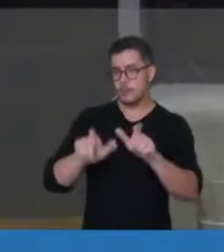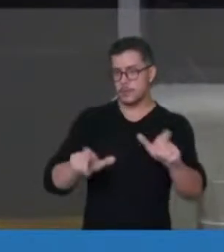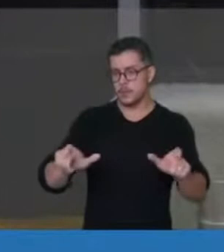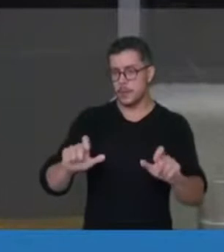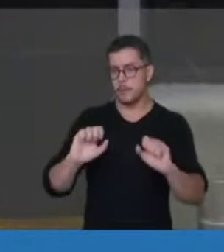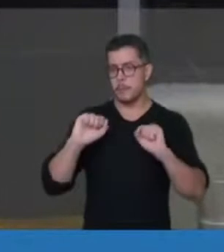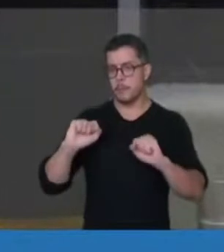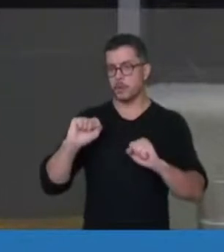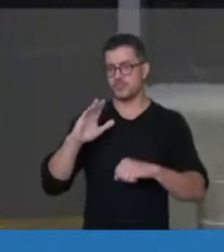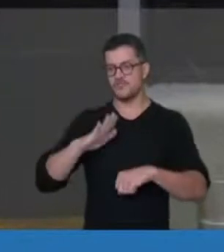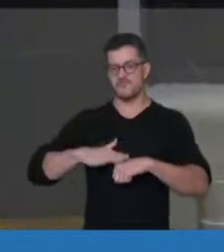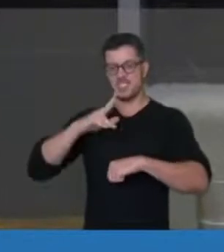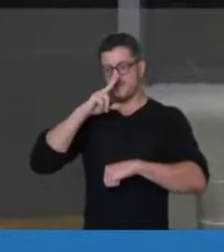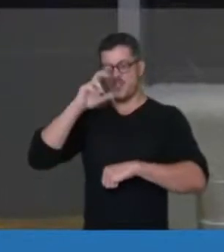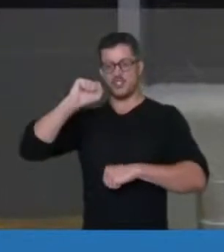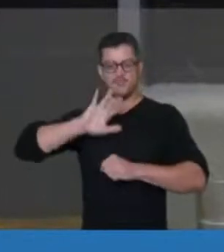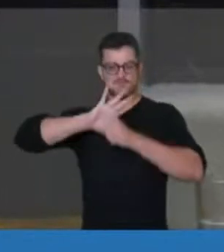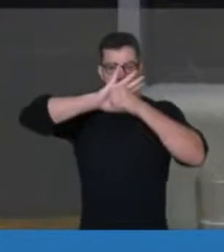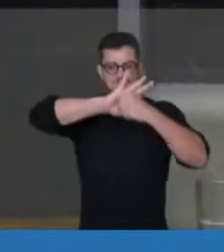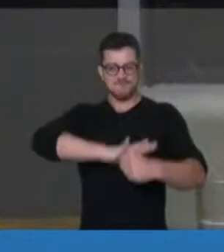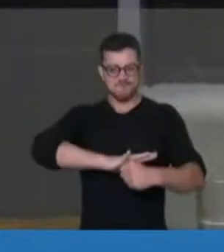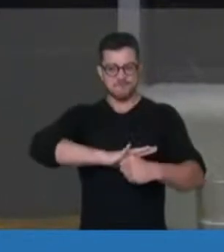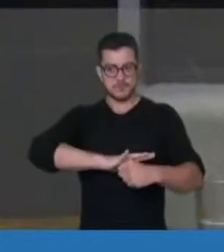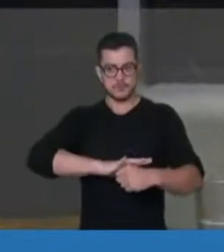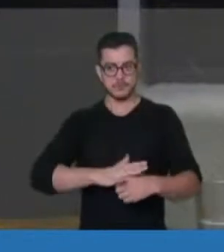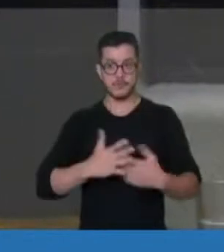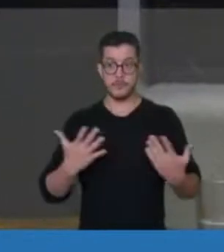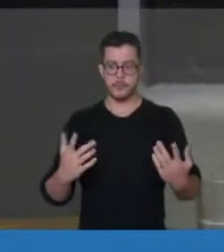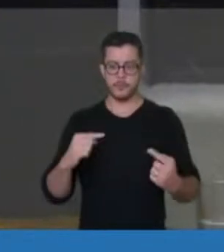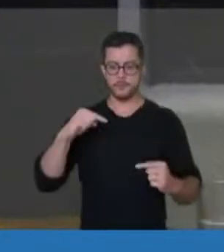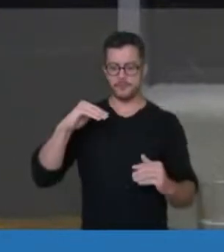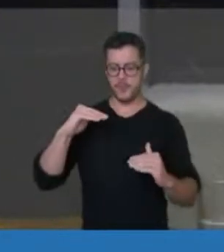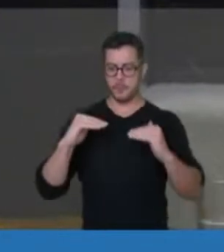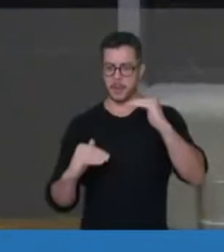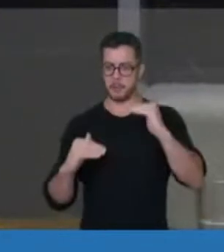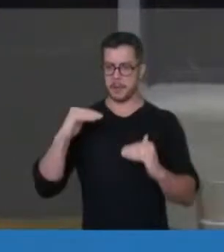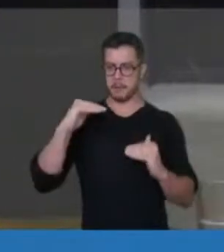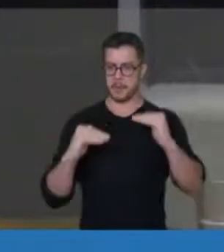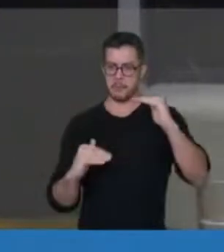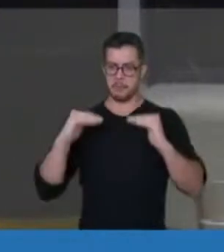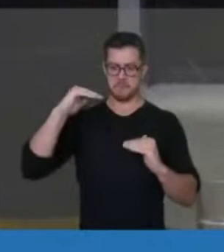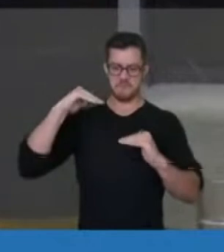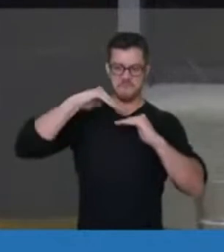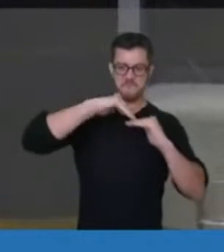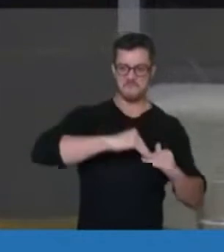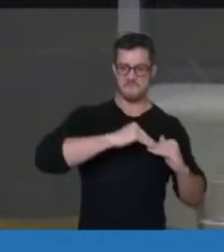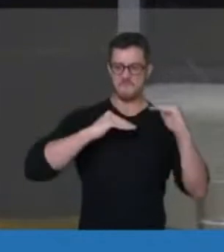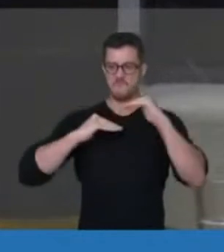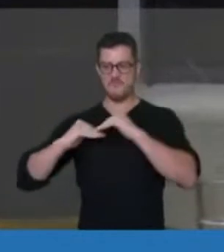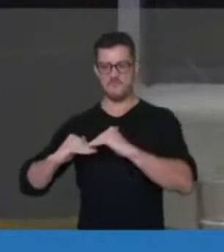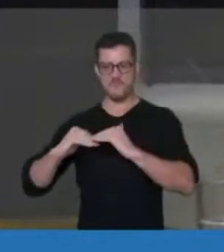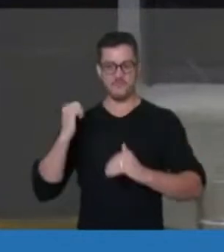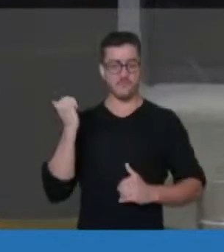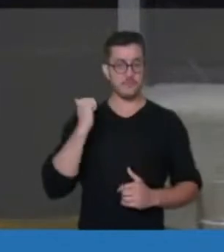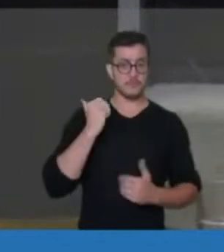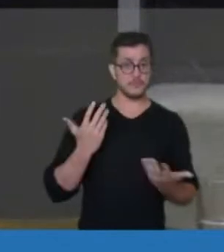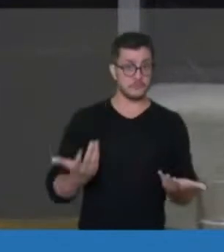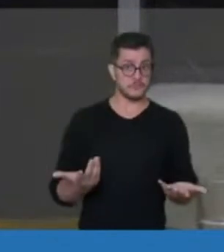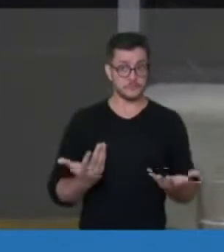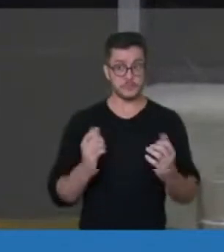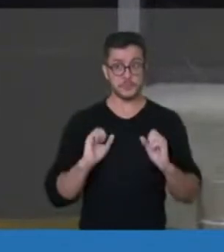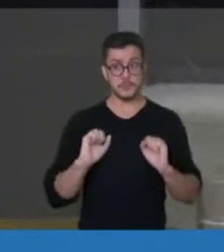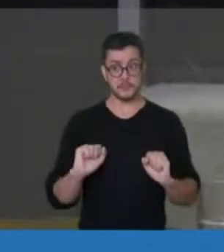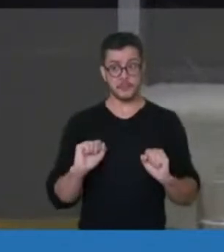submeter ao mais forte. Ou seja, de que essa relação de que um pode, um ser humano pode submeter ou